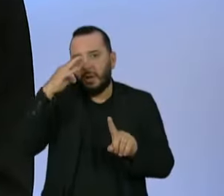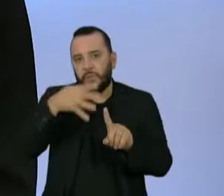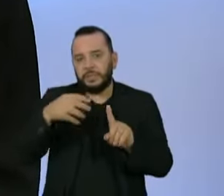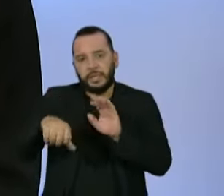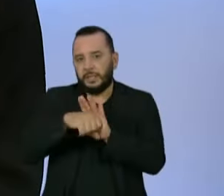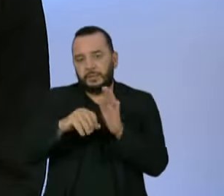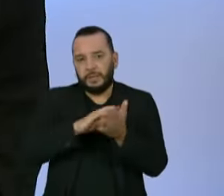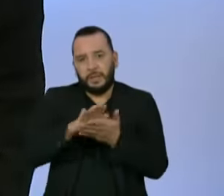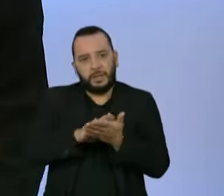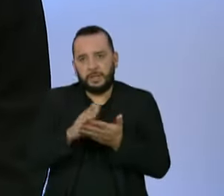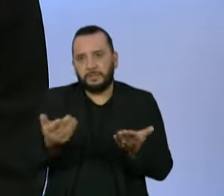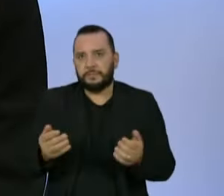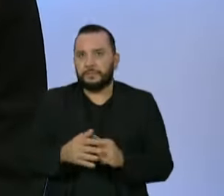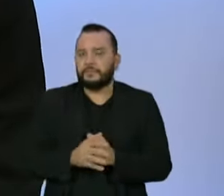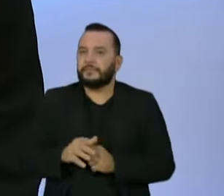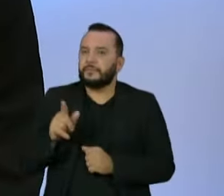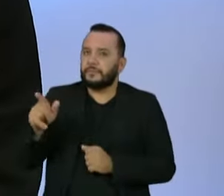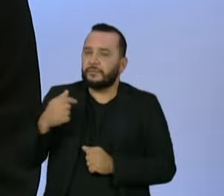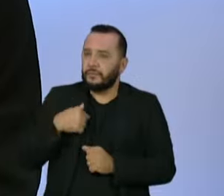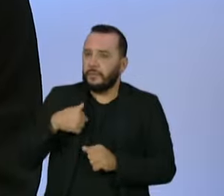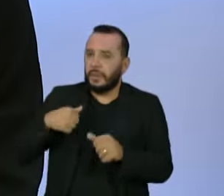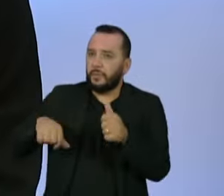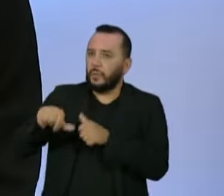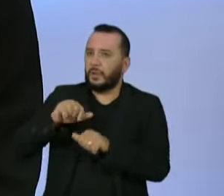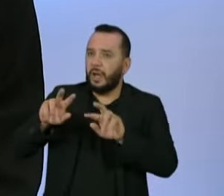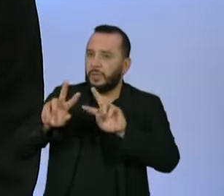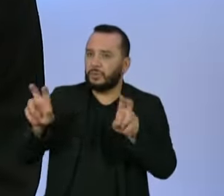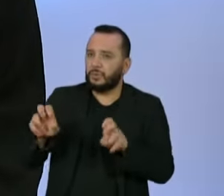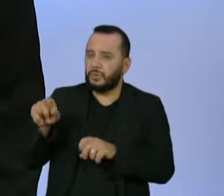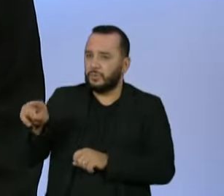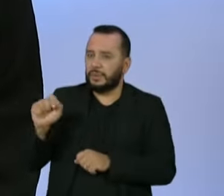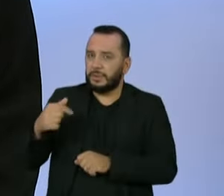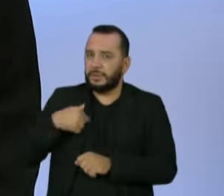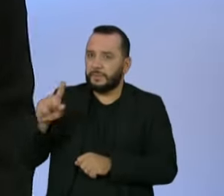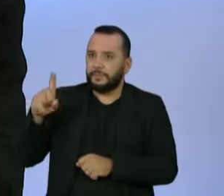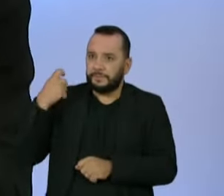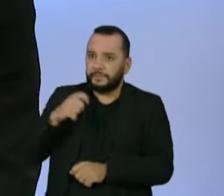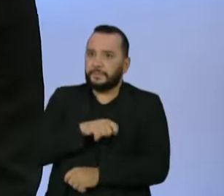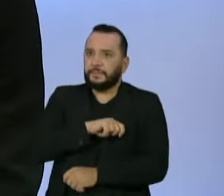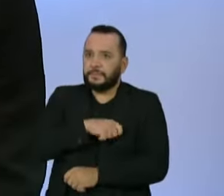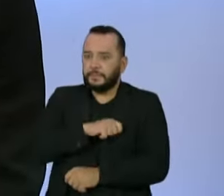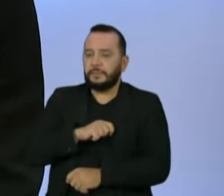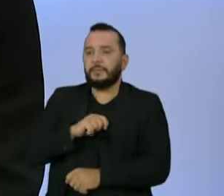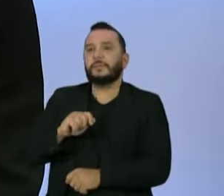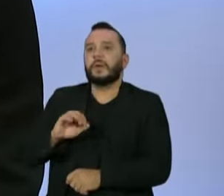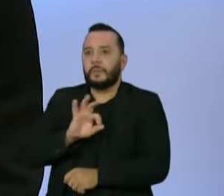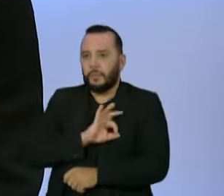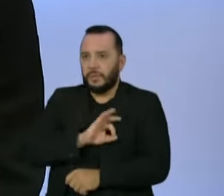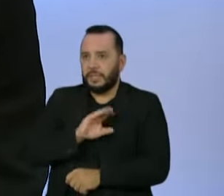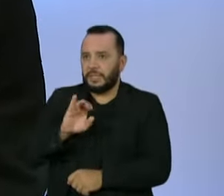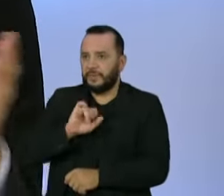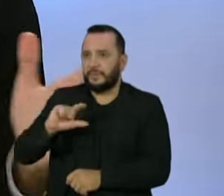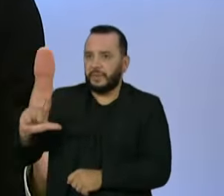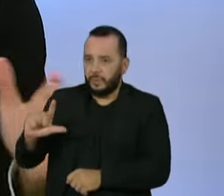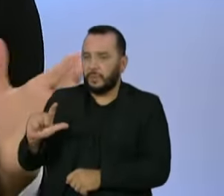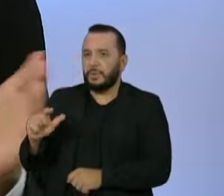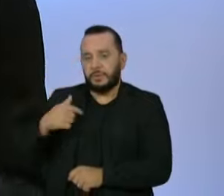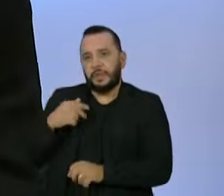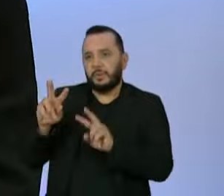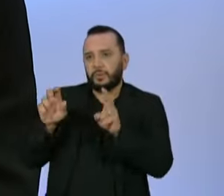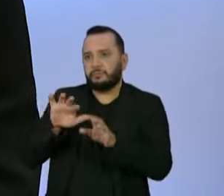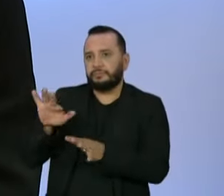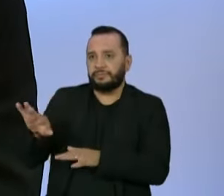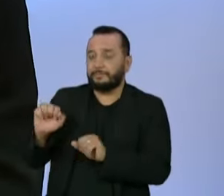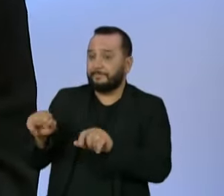Senador, vamos dar rapidinho, senador Contarato, vamos dar rapidinho o assunto, porque o senhor é um ex-delegado da Polícia Civil, assim como o senador Alessandro, e há alguns dias